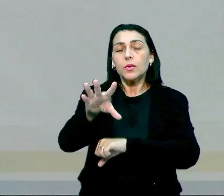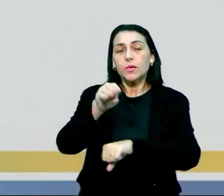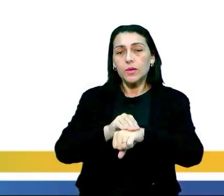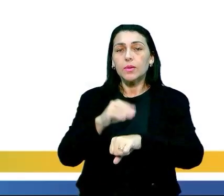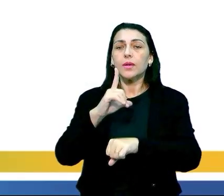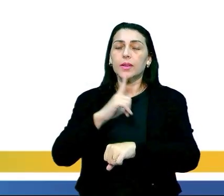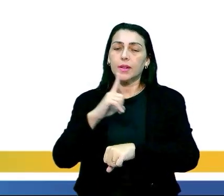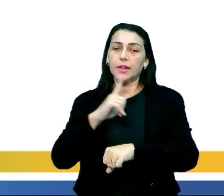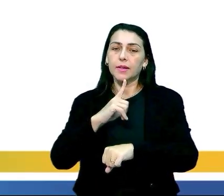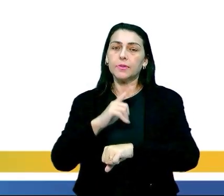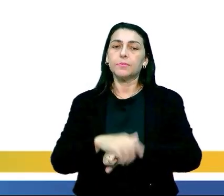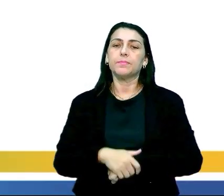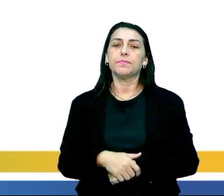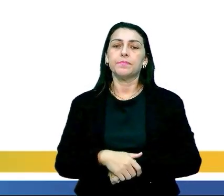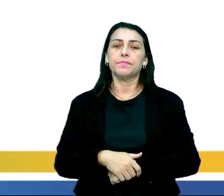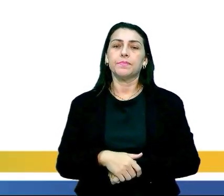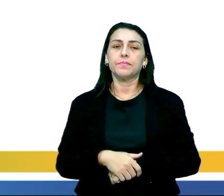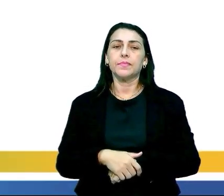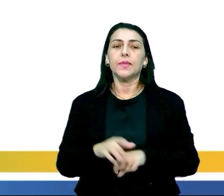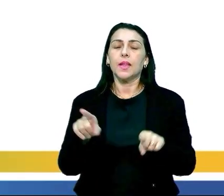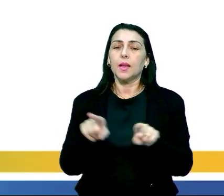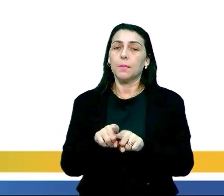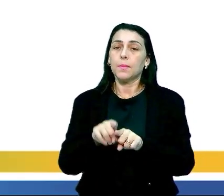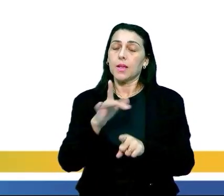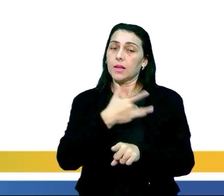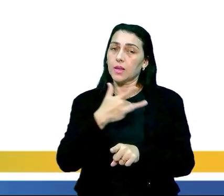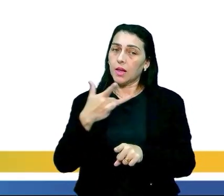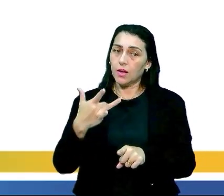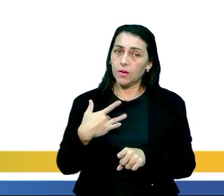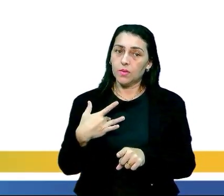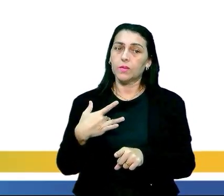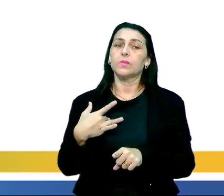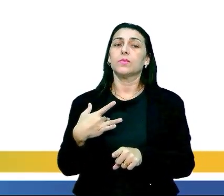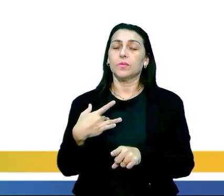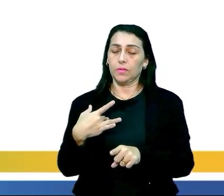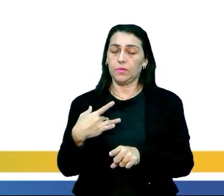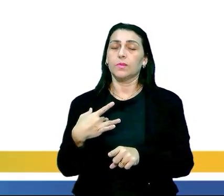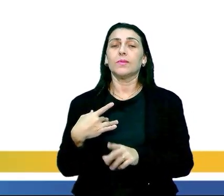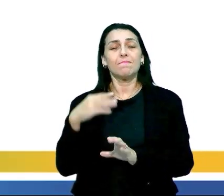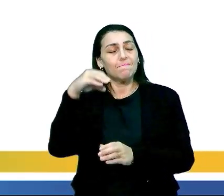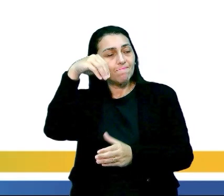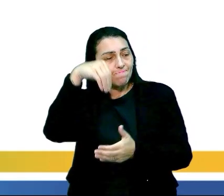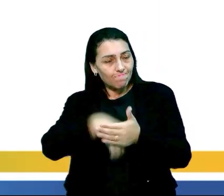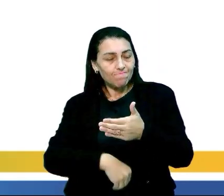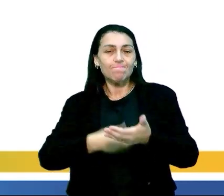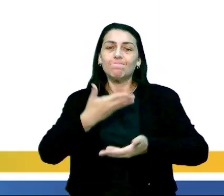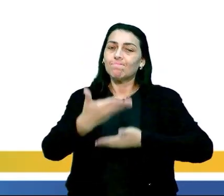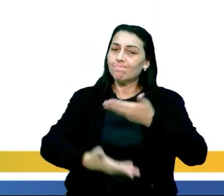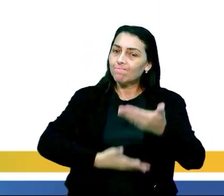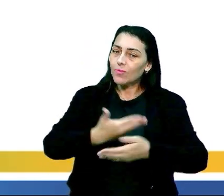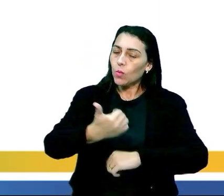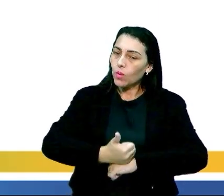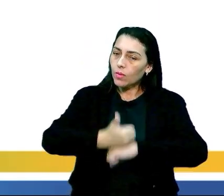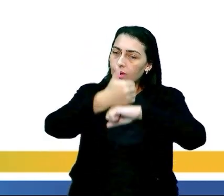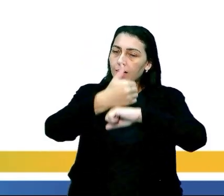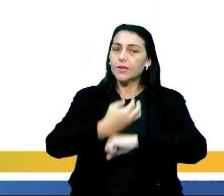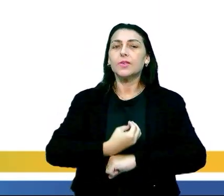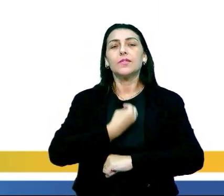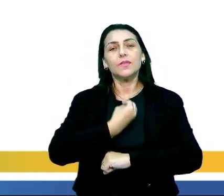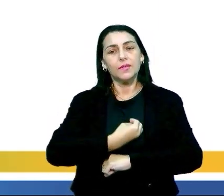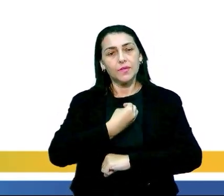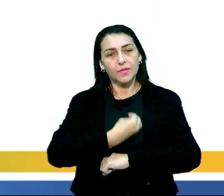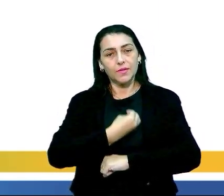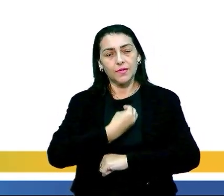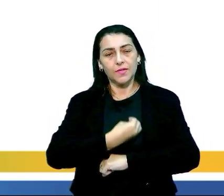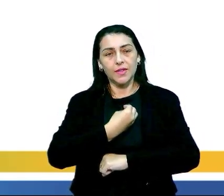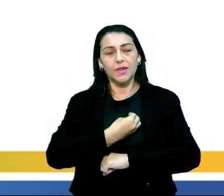que a vai tendo, tá? Além disso, a saúde, ela vai estar intrinsecamente correlacionada com a qualidade de vida. E